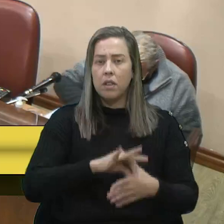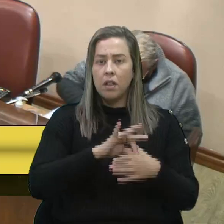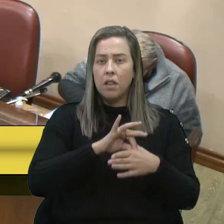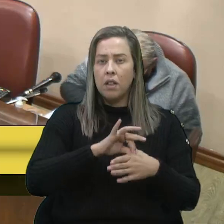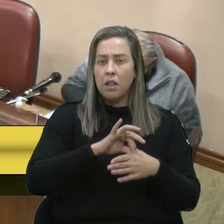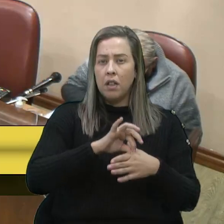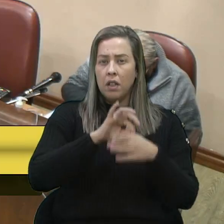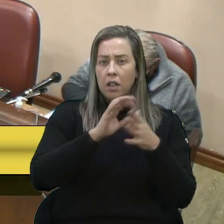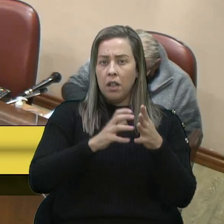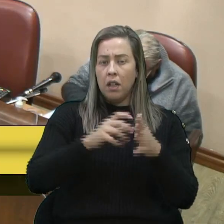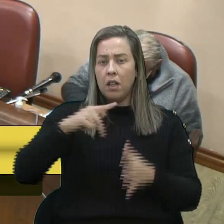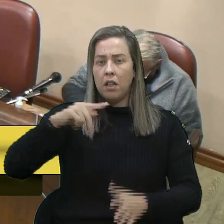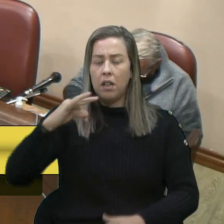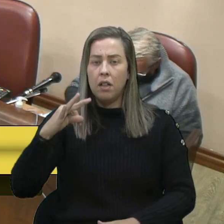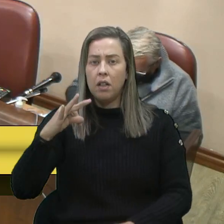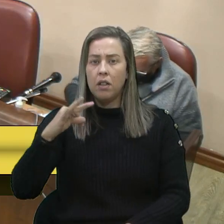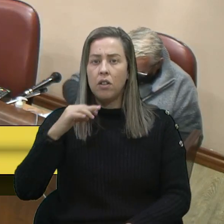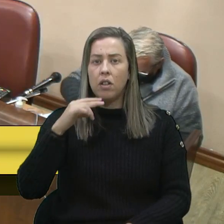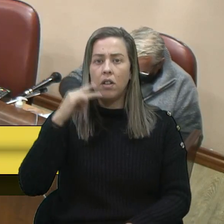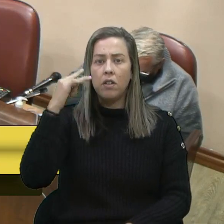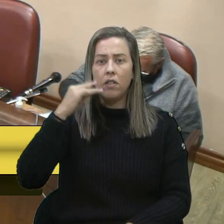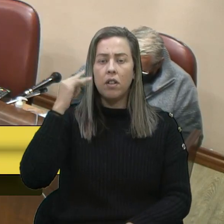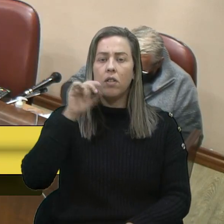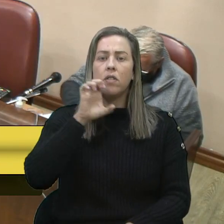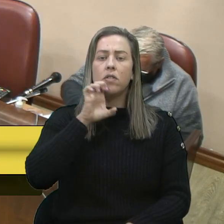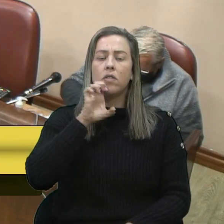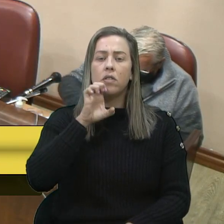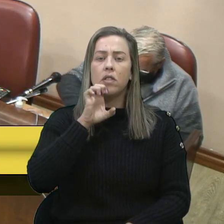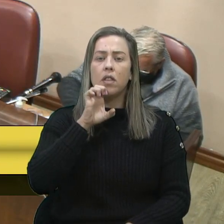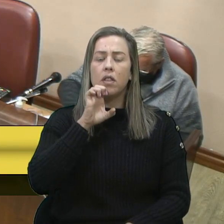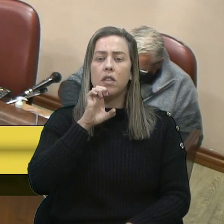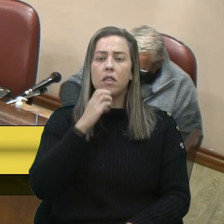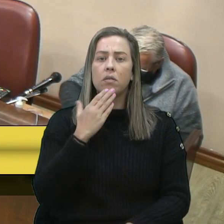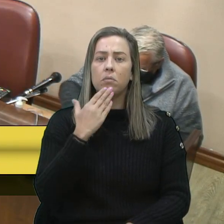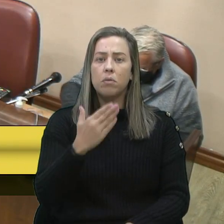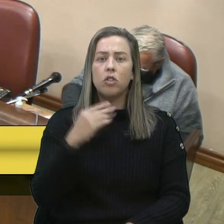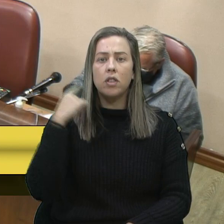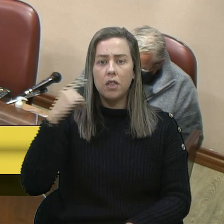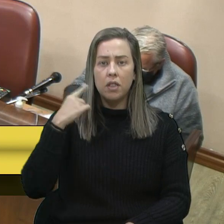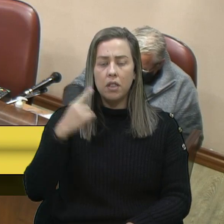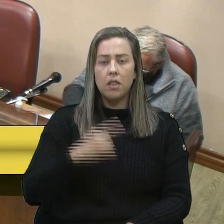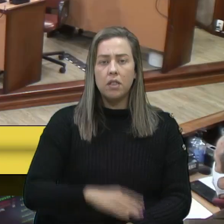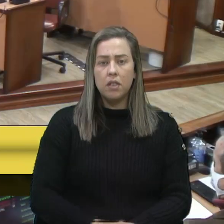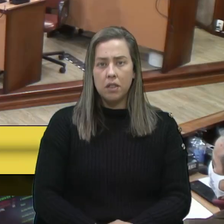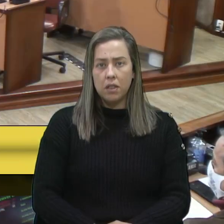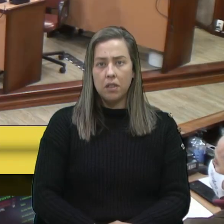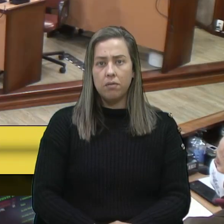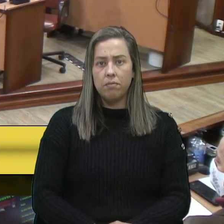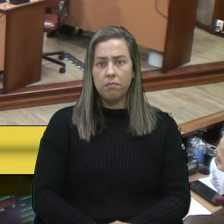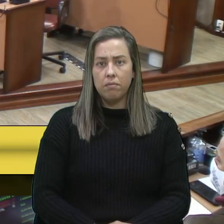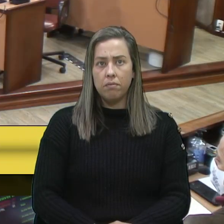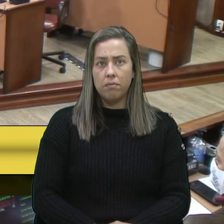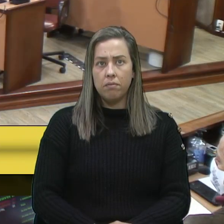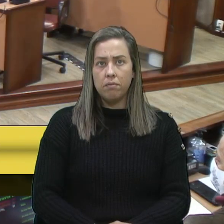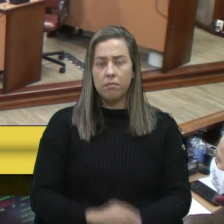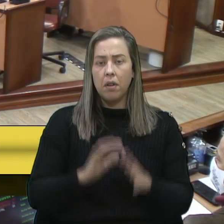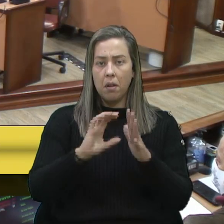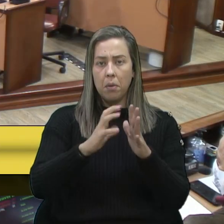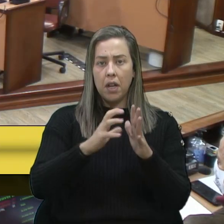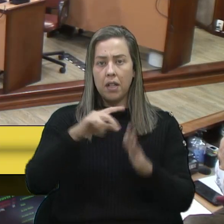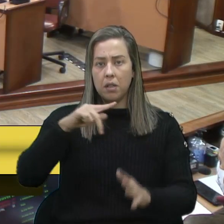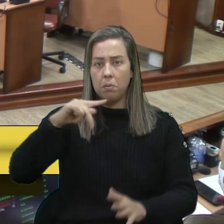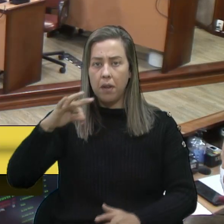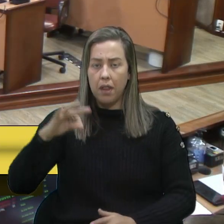do PT, com a palavra a vereadora Estela Baradinha, pedido da Denise Pessoa e de plataforma pela bancada do PT.